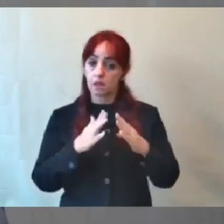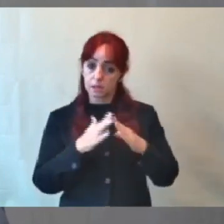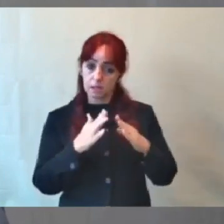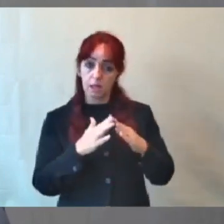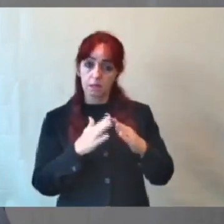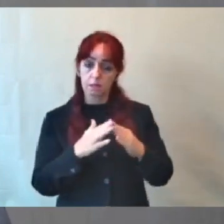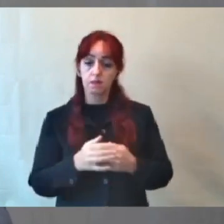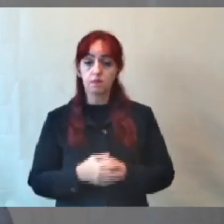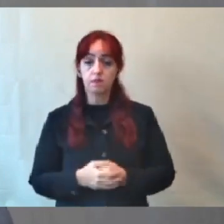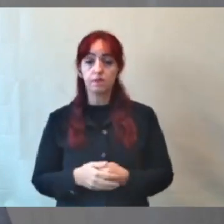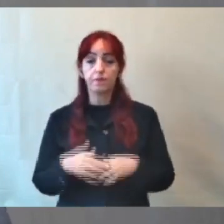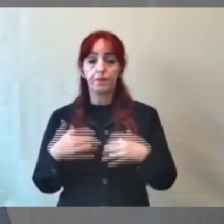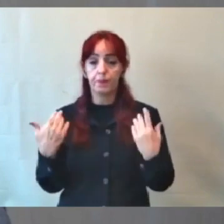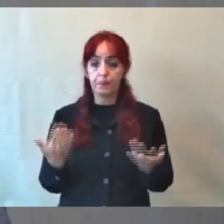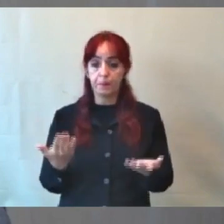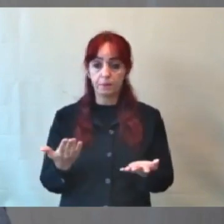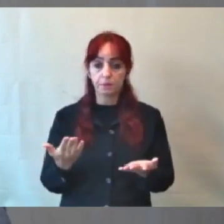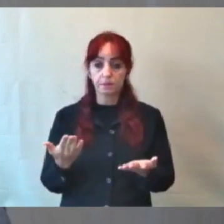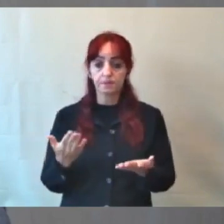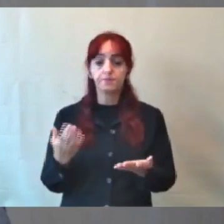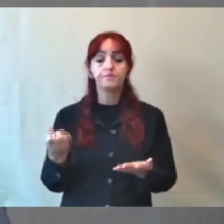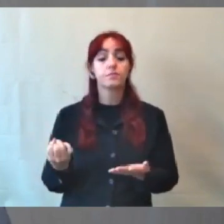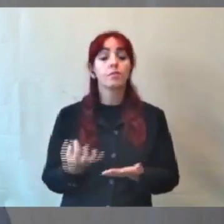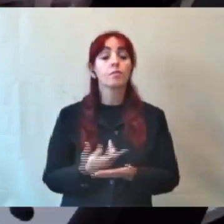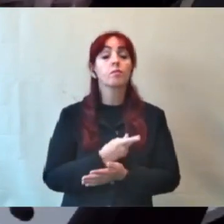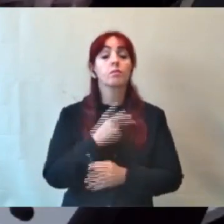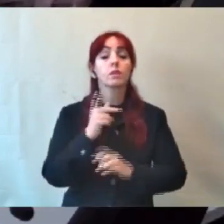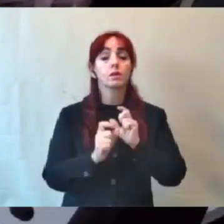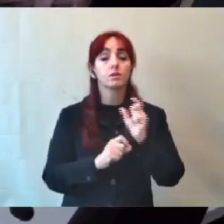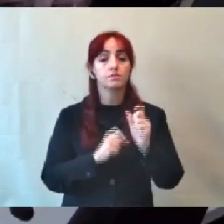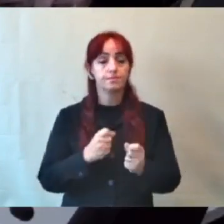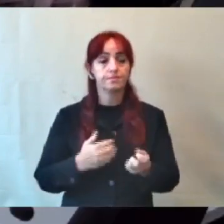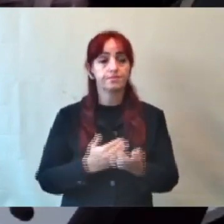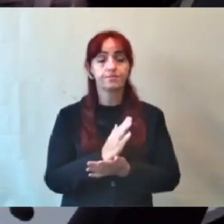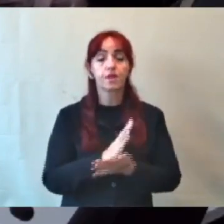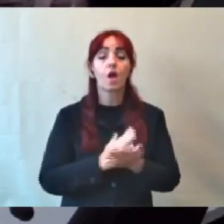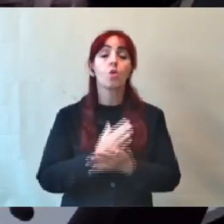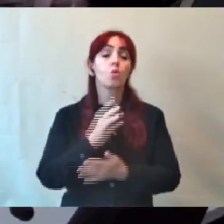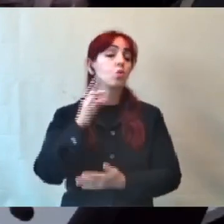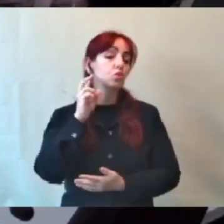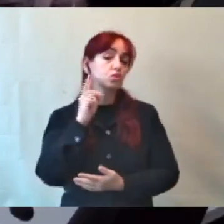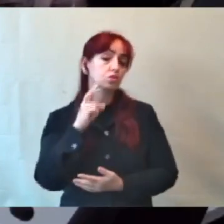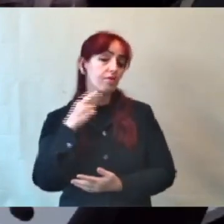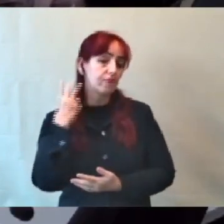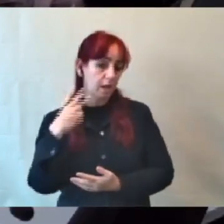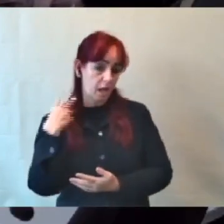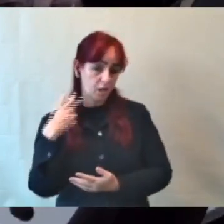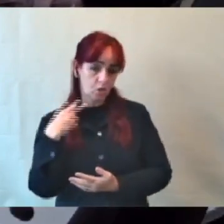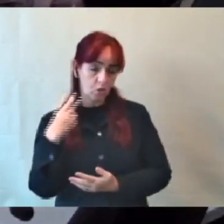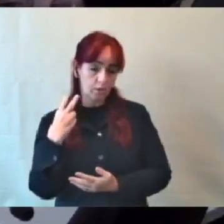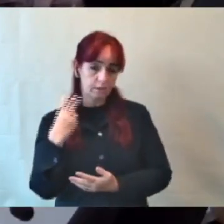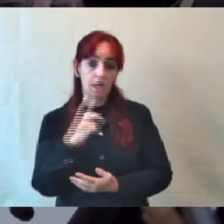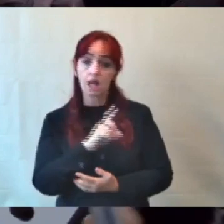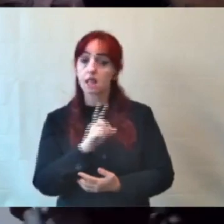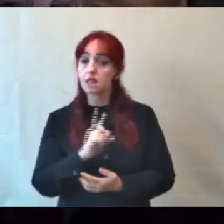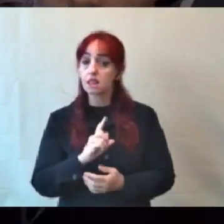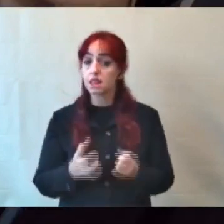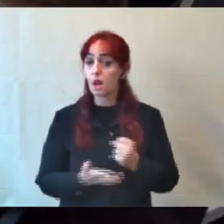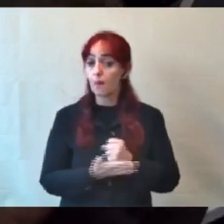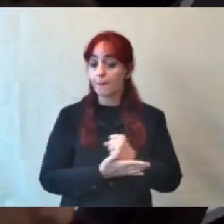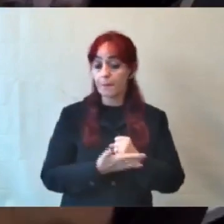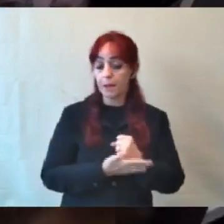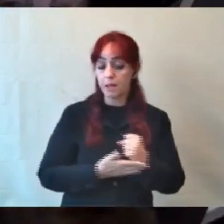E, quando há alguns vereadores que não fazem parte da base do executivo, acontece